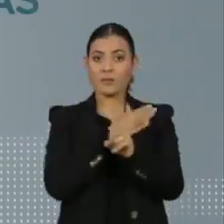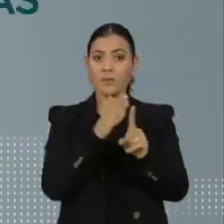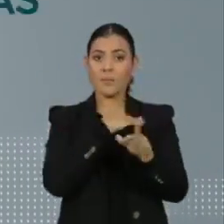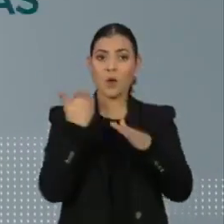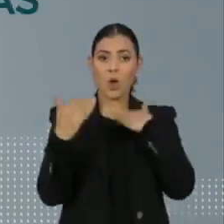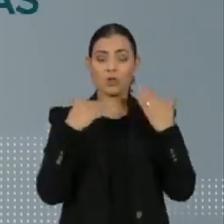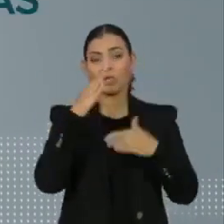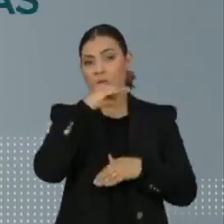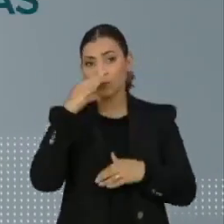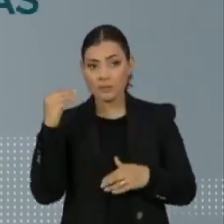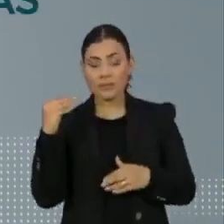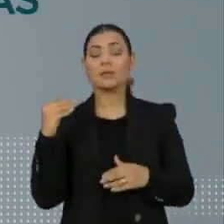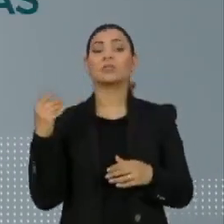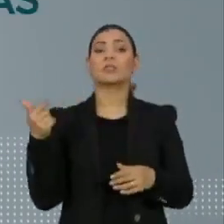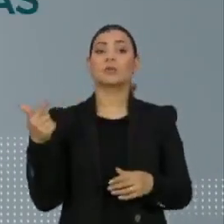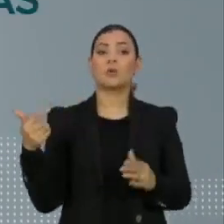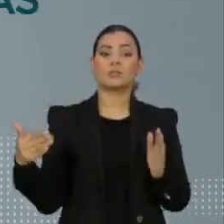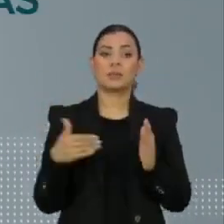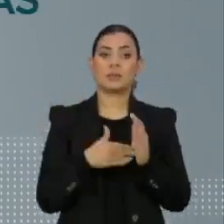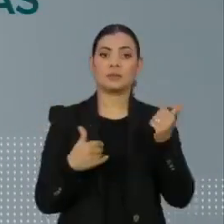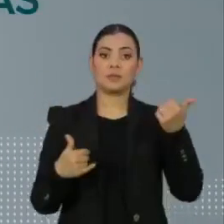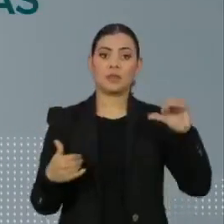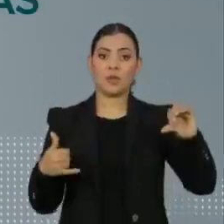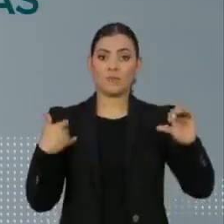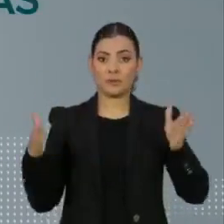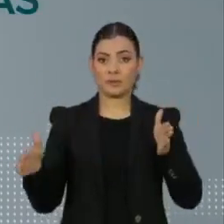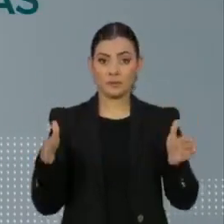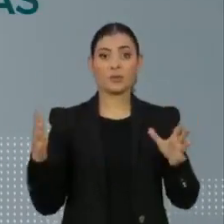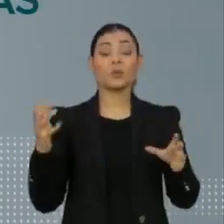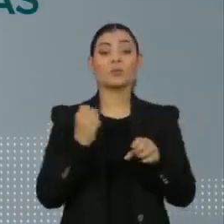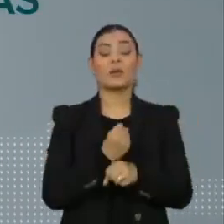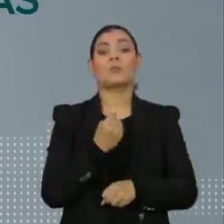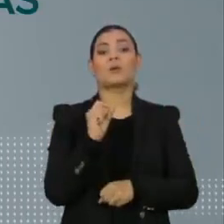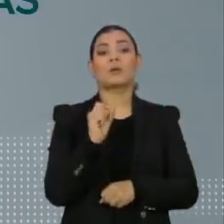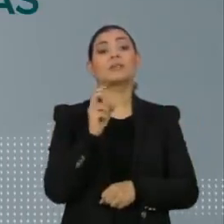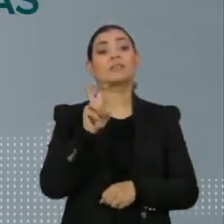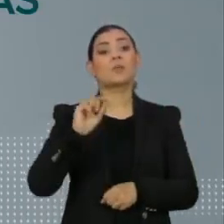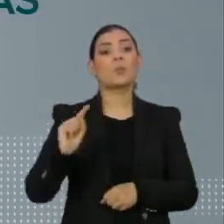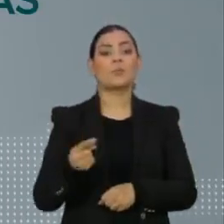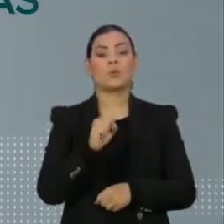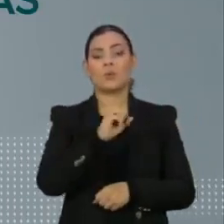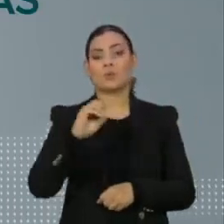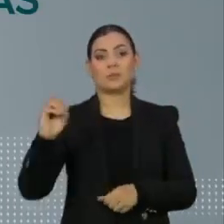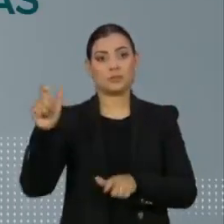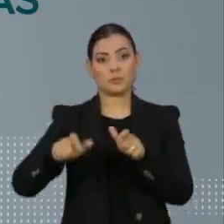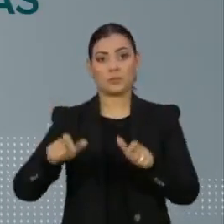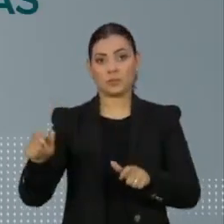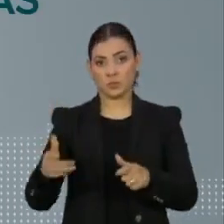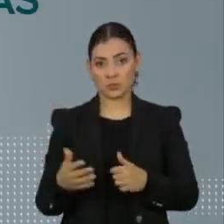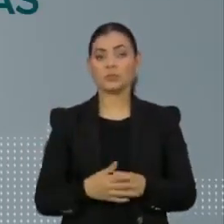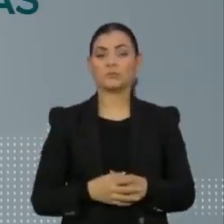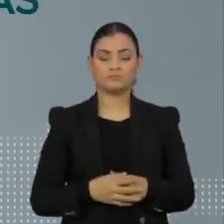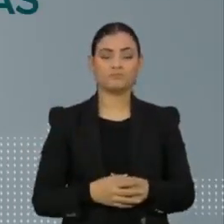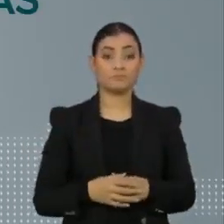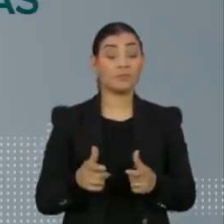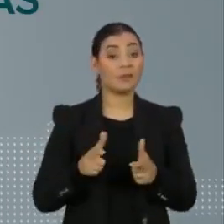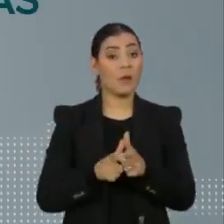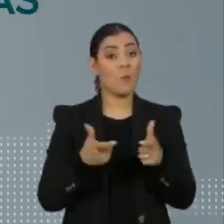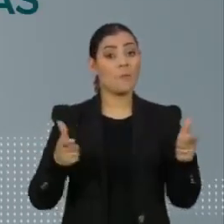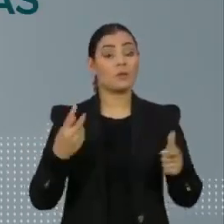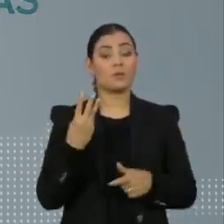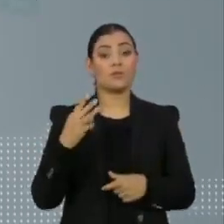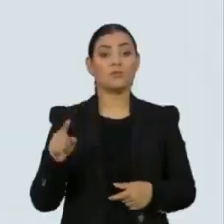intencionais de adolescentes entre 12 e 19 anos somaram mais de 5.800 casos, um aumento de 3